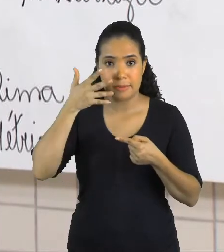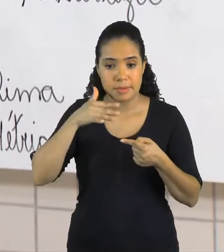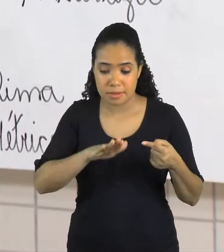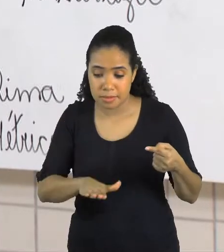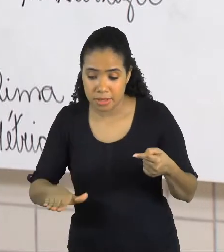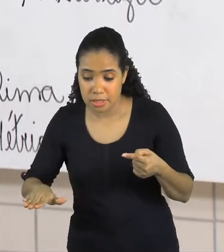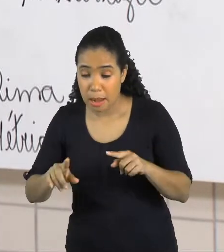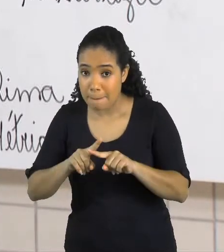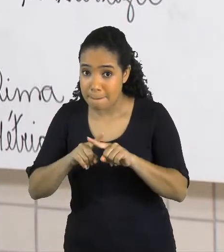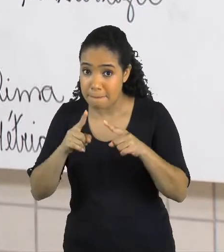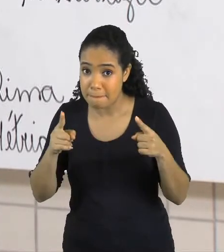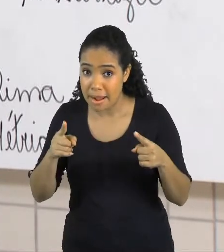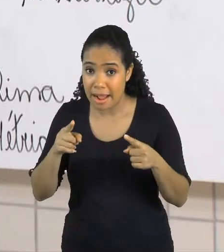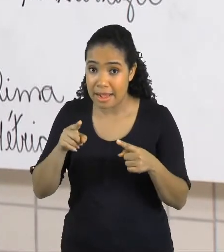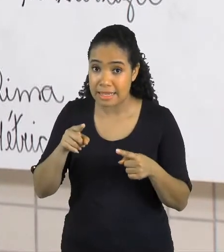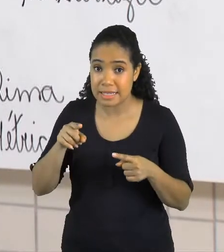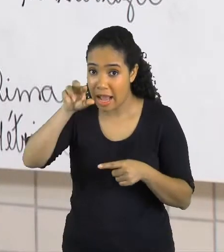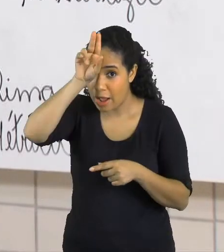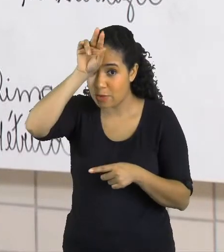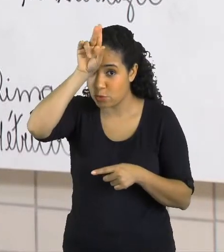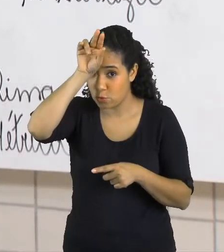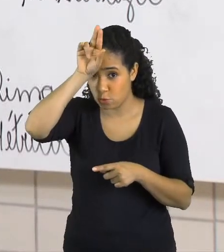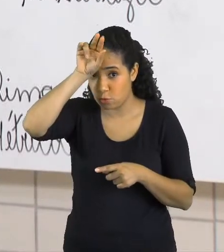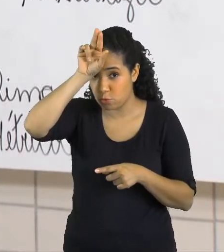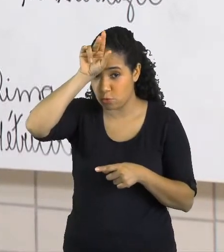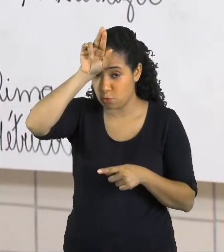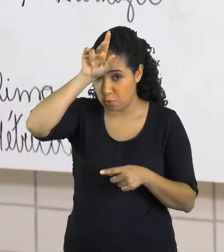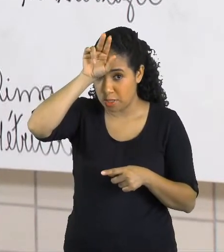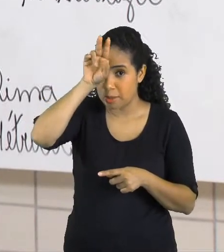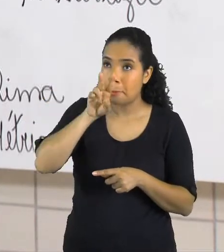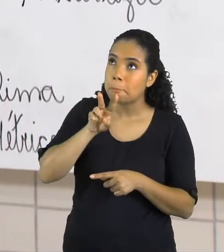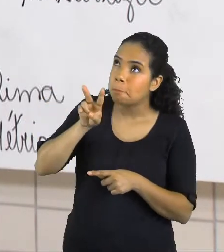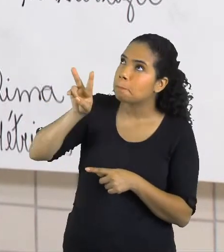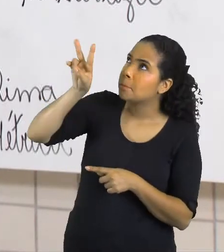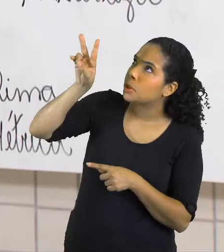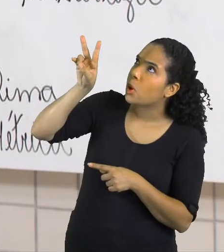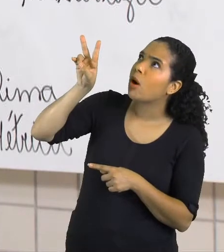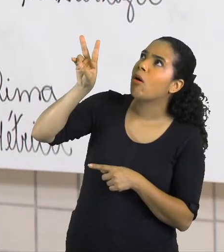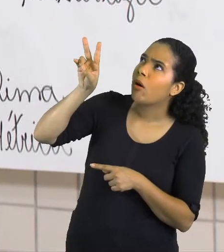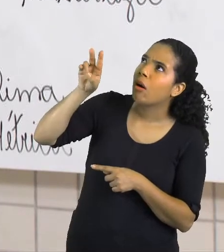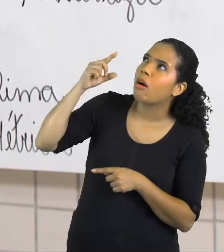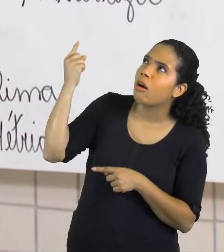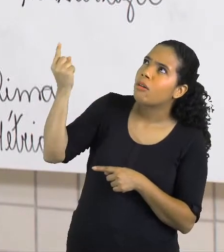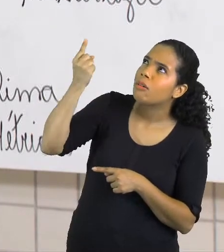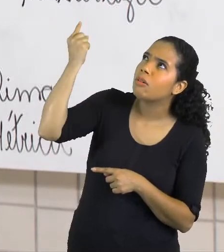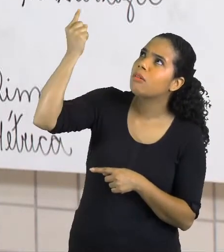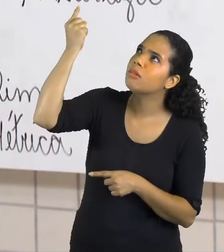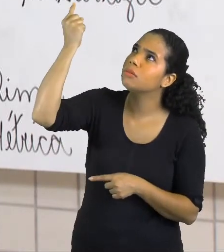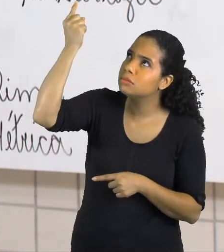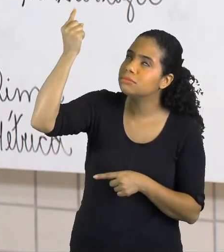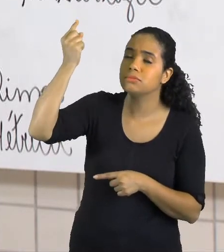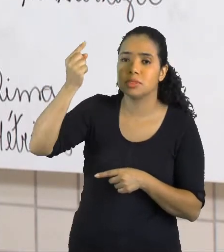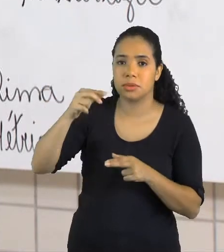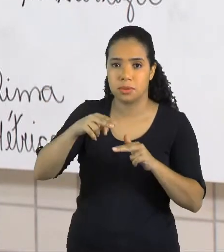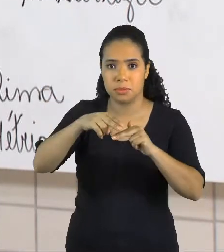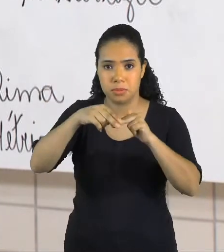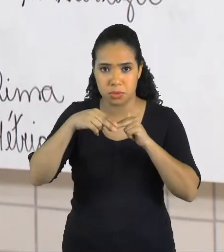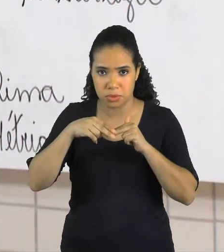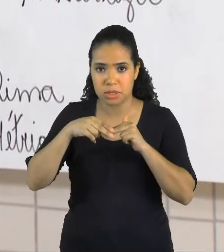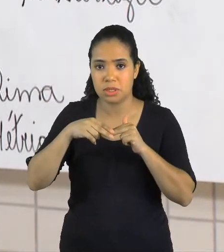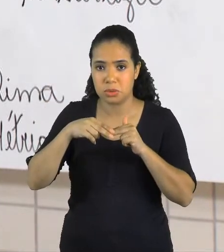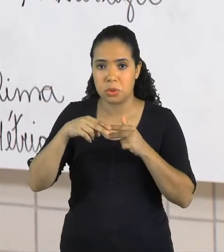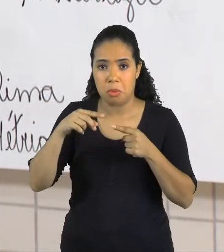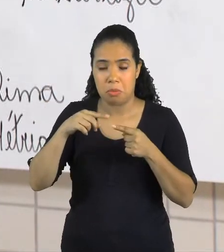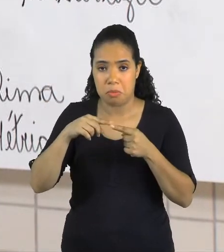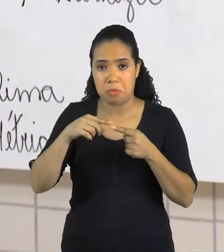mas na visão da formiga, no ponto de vista da formiga, ele é grande. Então, por isso que esse título, Pontinho de Vista,